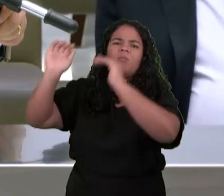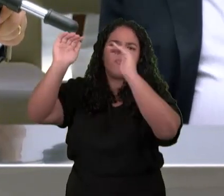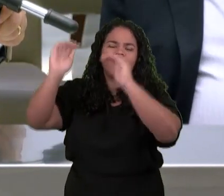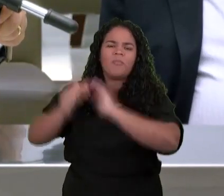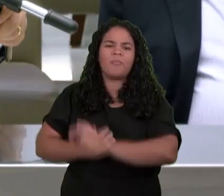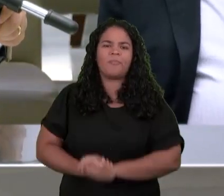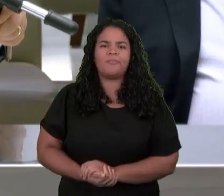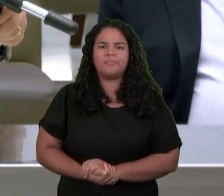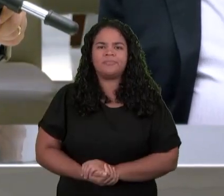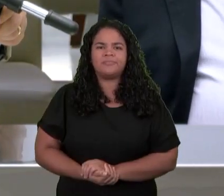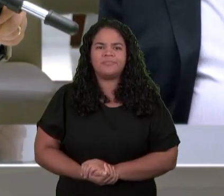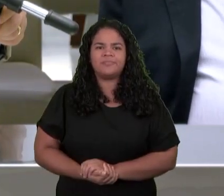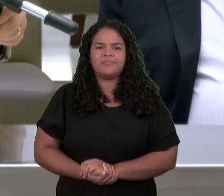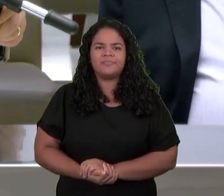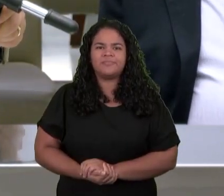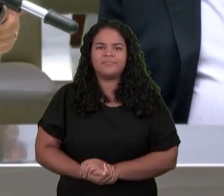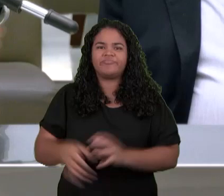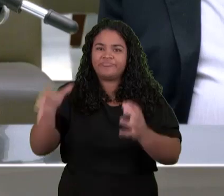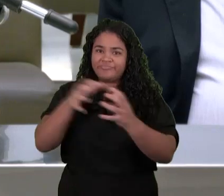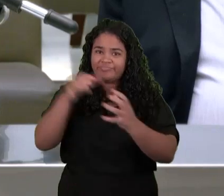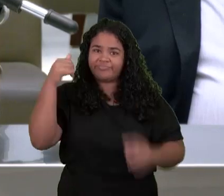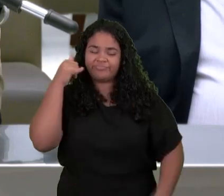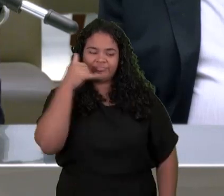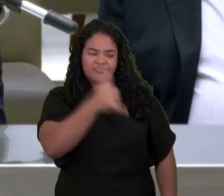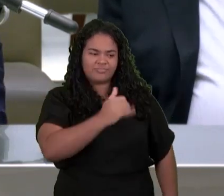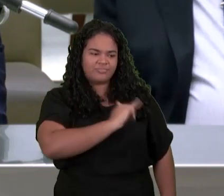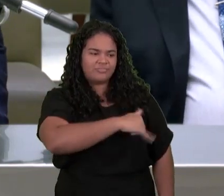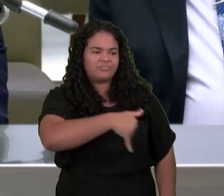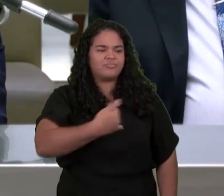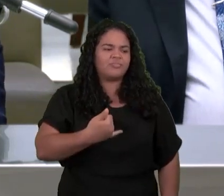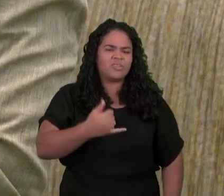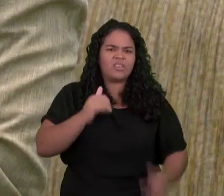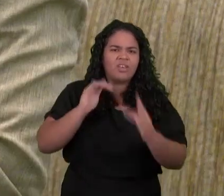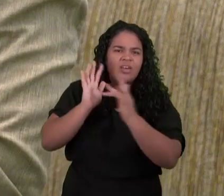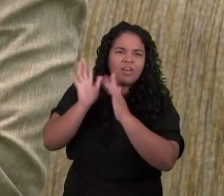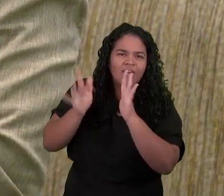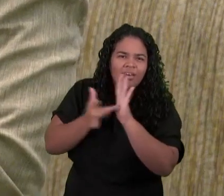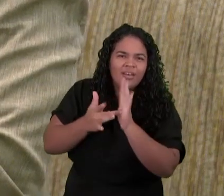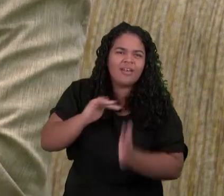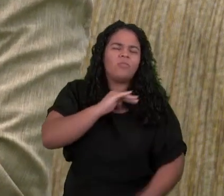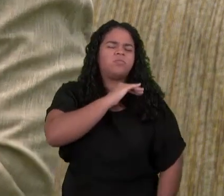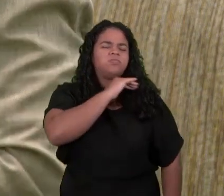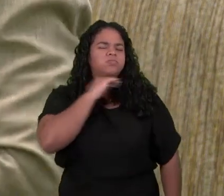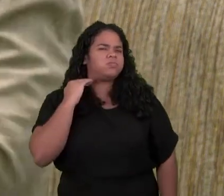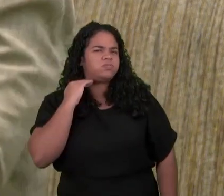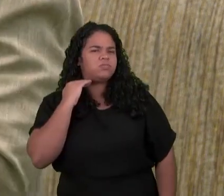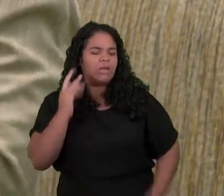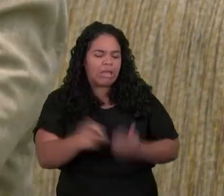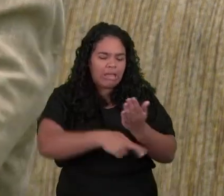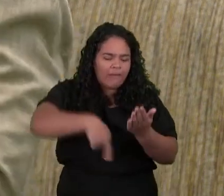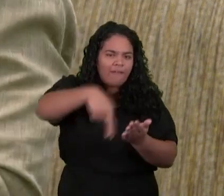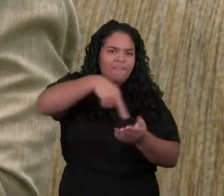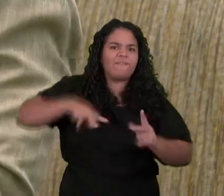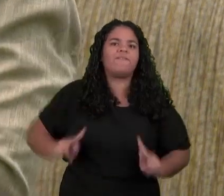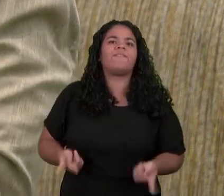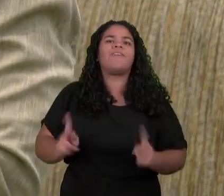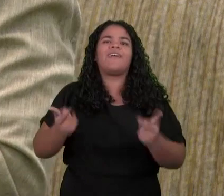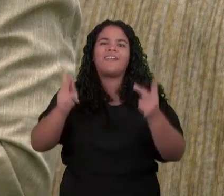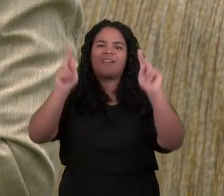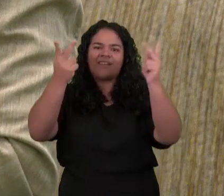João Que venceu Para fazer O que? Para abrir O livro E desatar